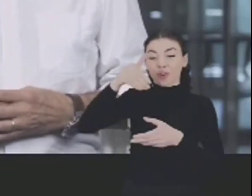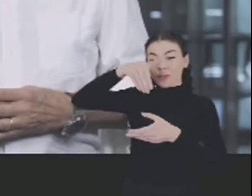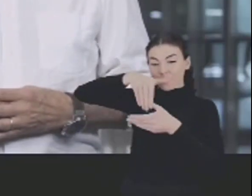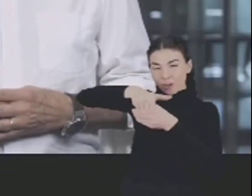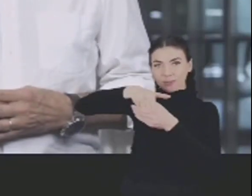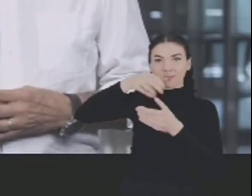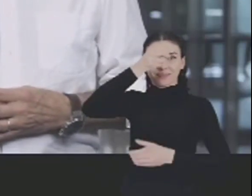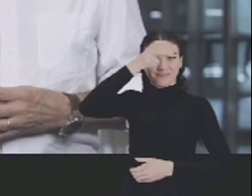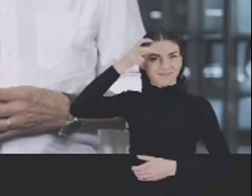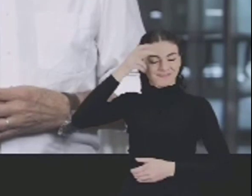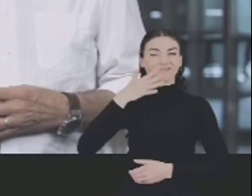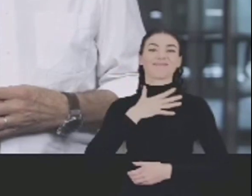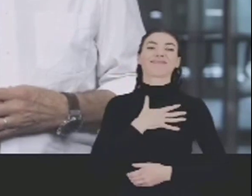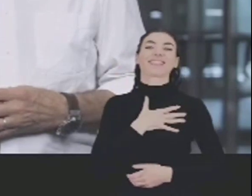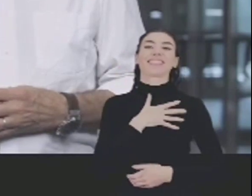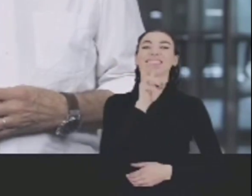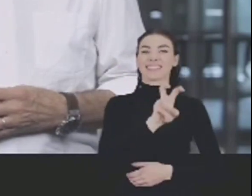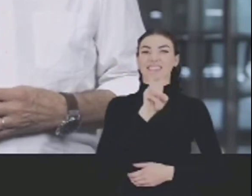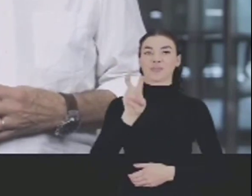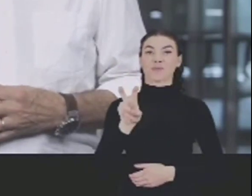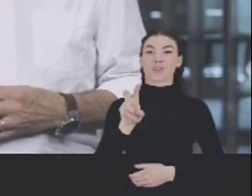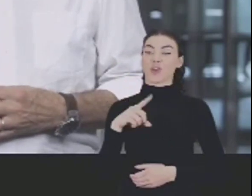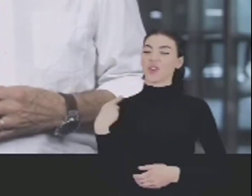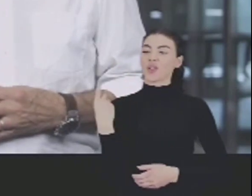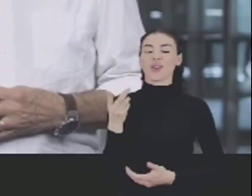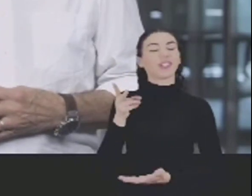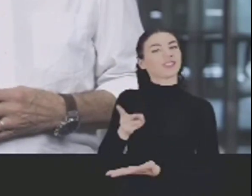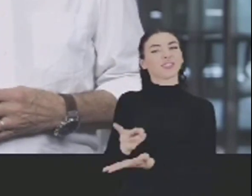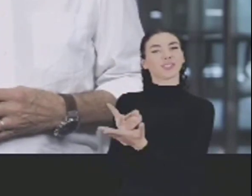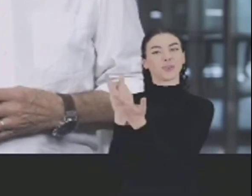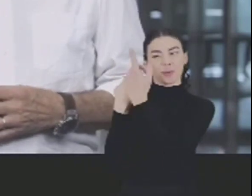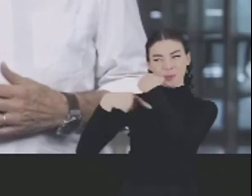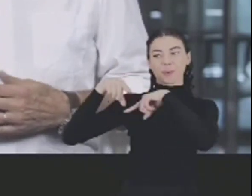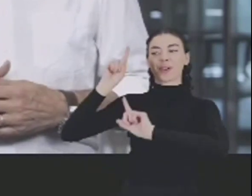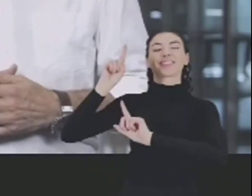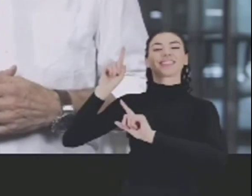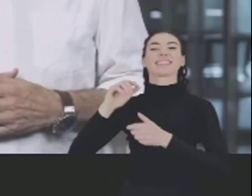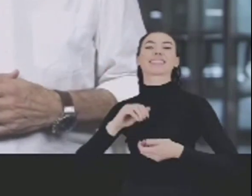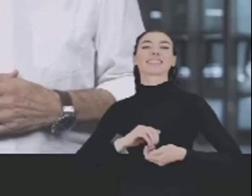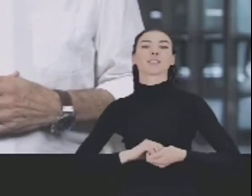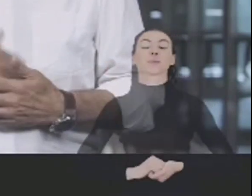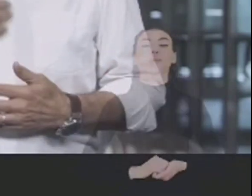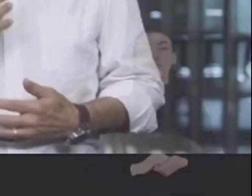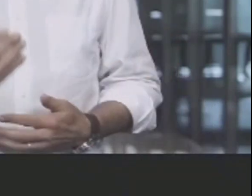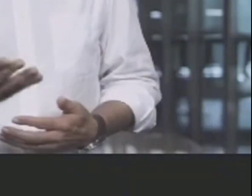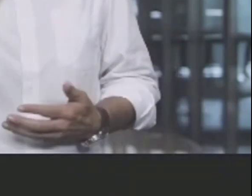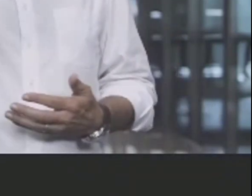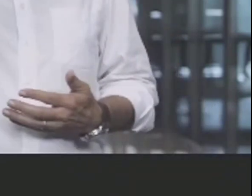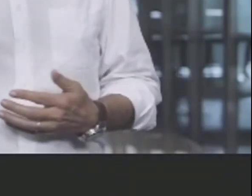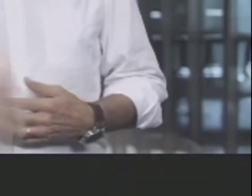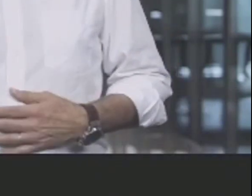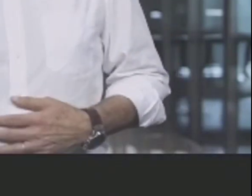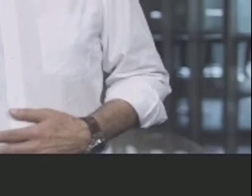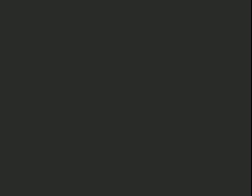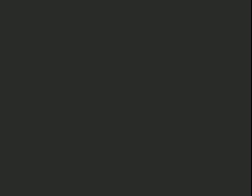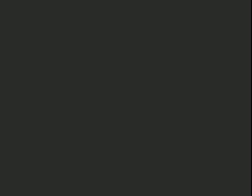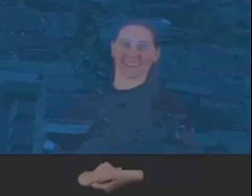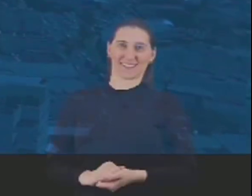Venha com a gente. Vote Prefeito Bonete 55. Porque a gente segue, é pra frente.